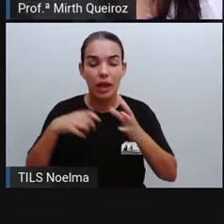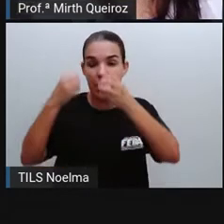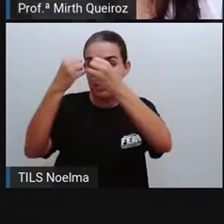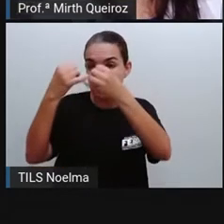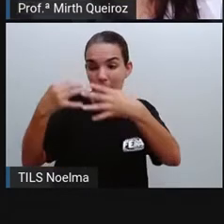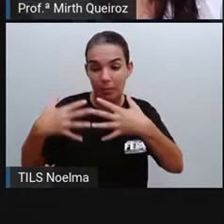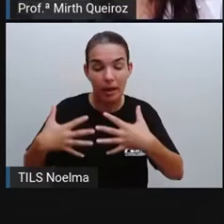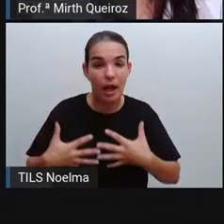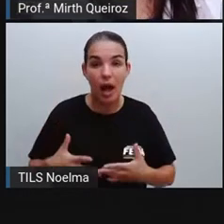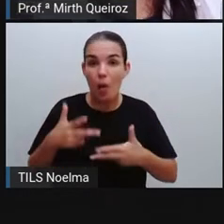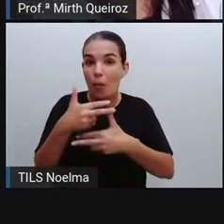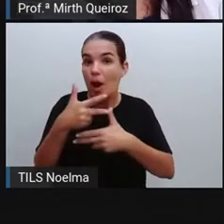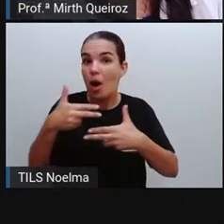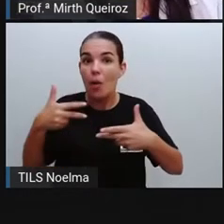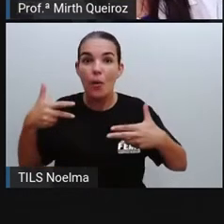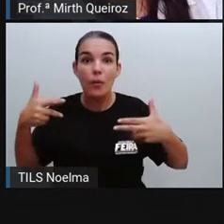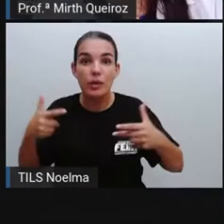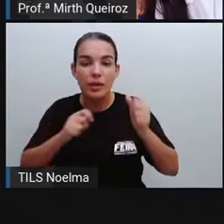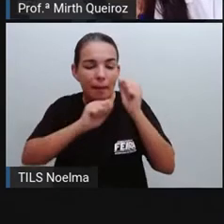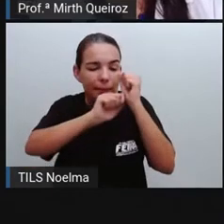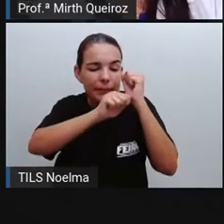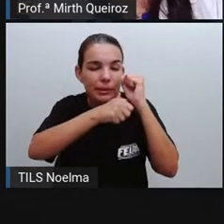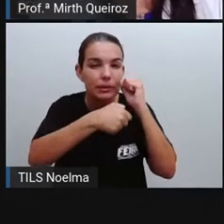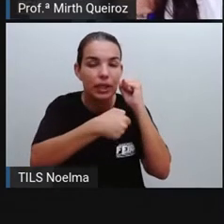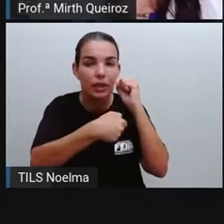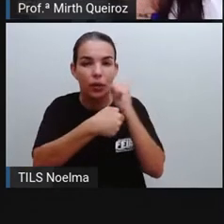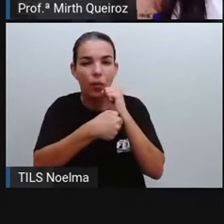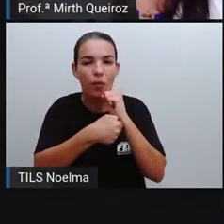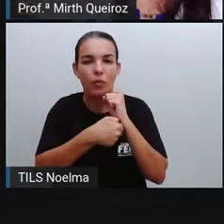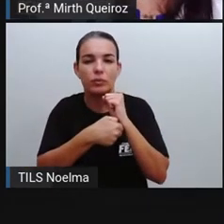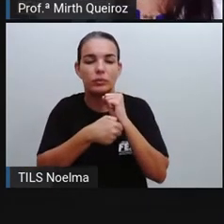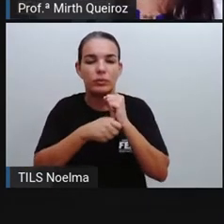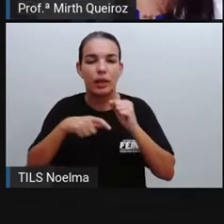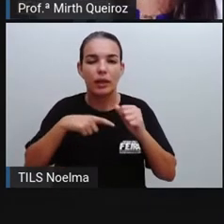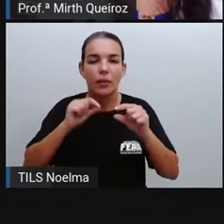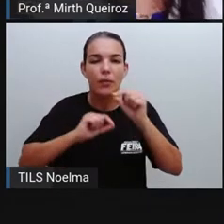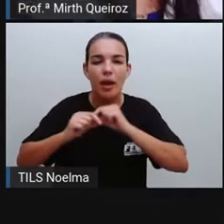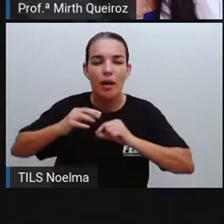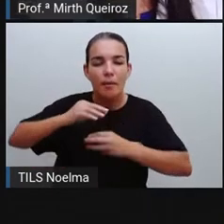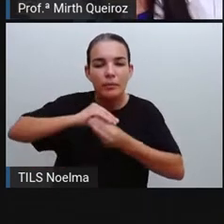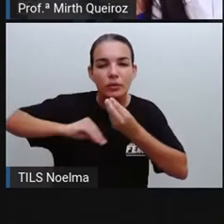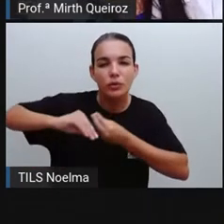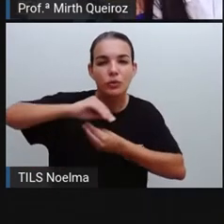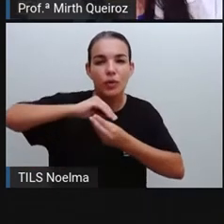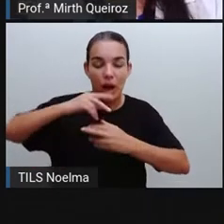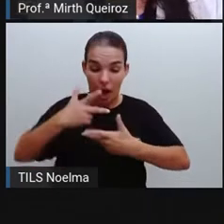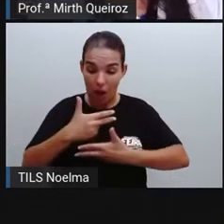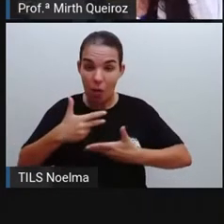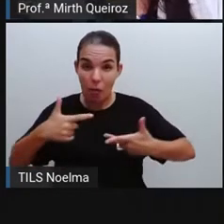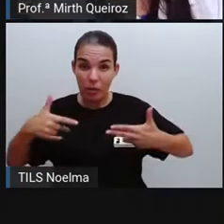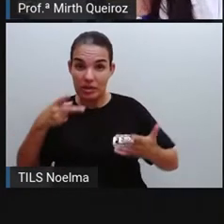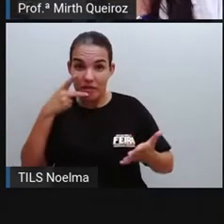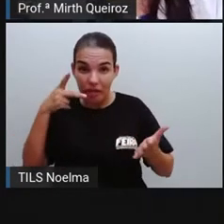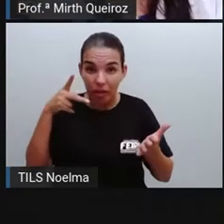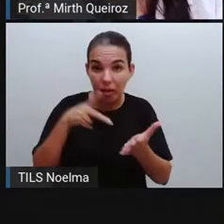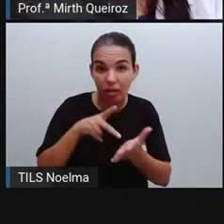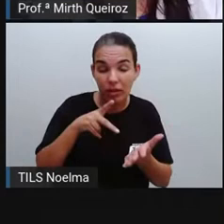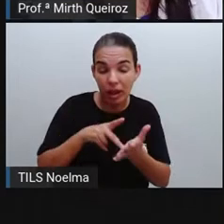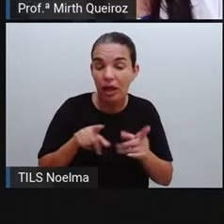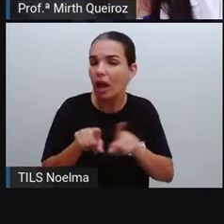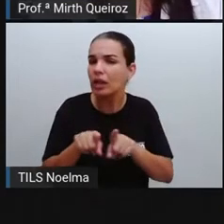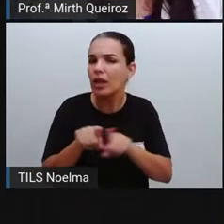sobrenatural, onde vai se misturar fatos reais com, nesse caso, com os